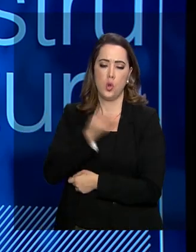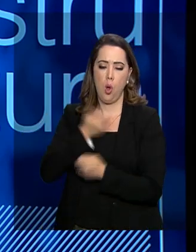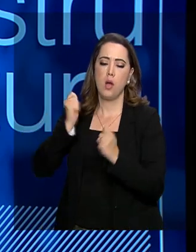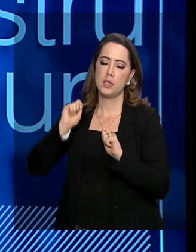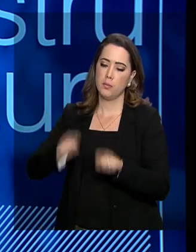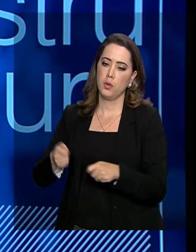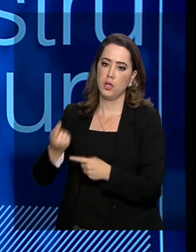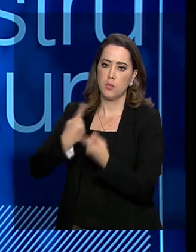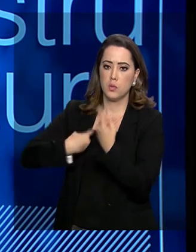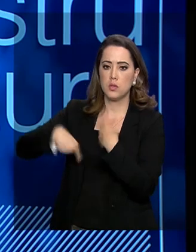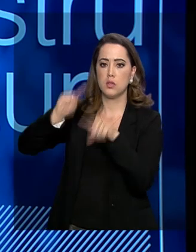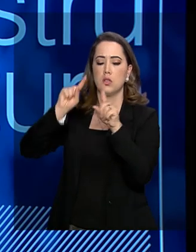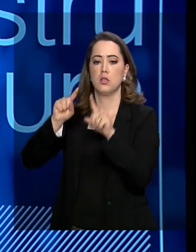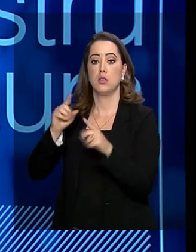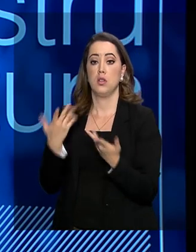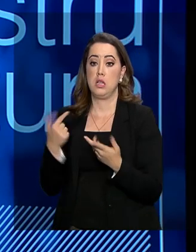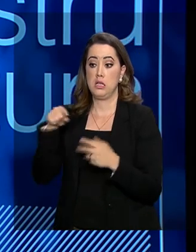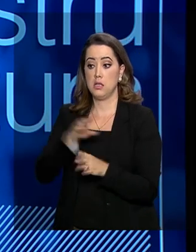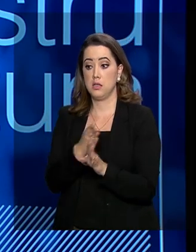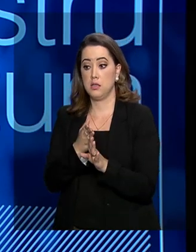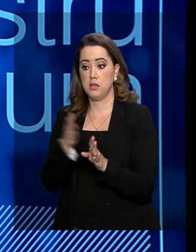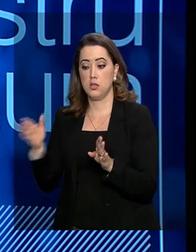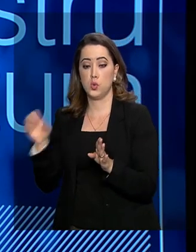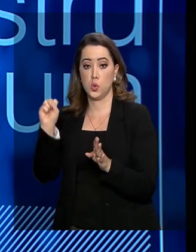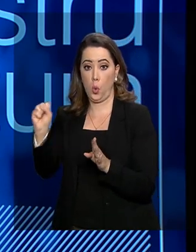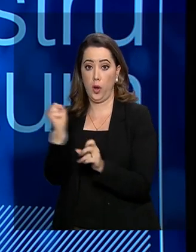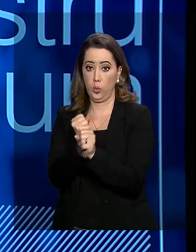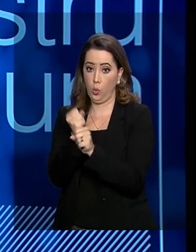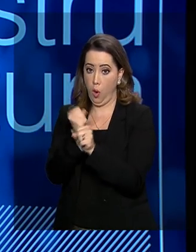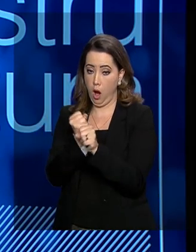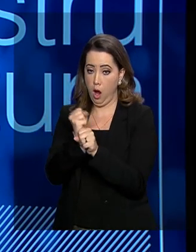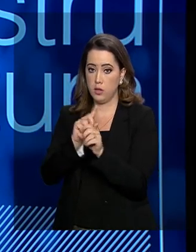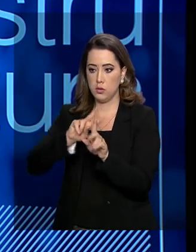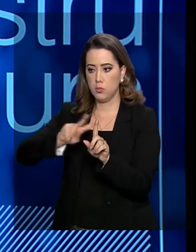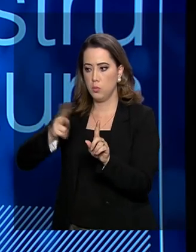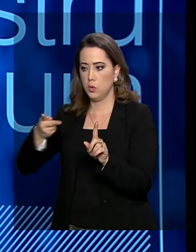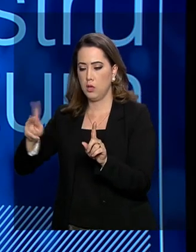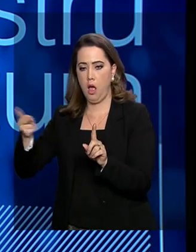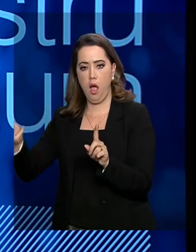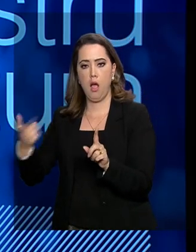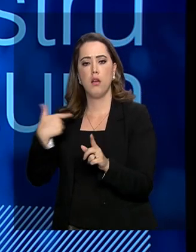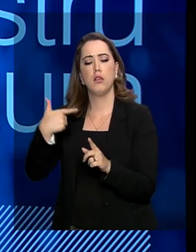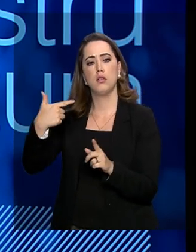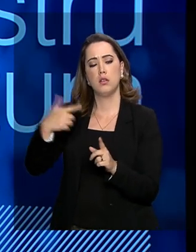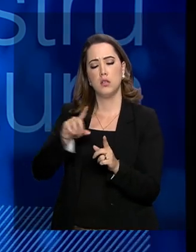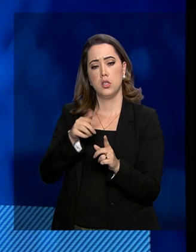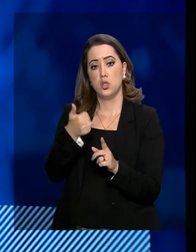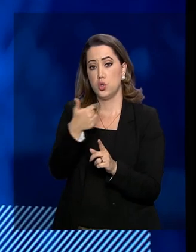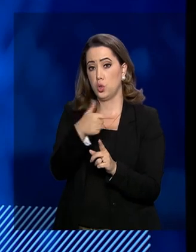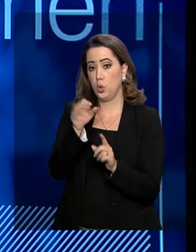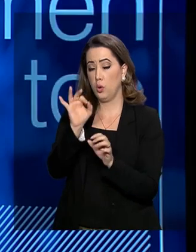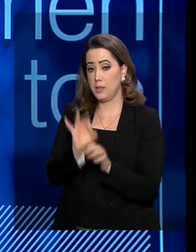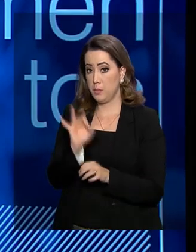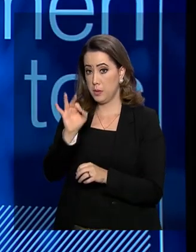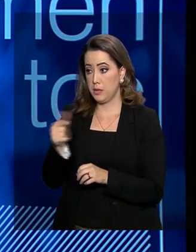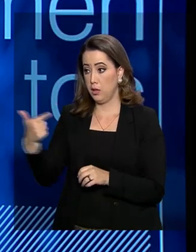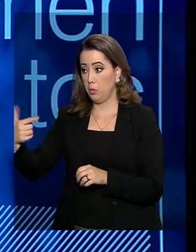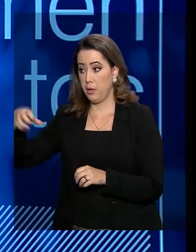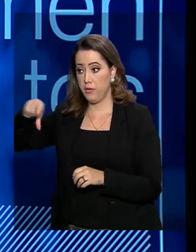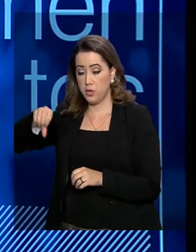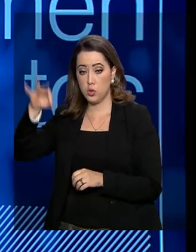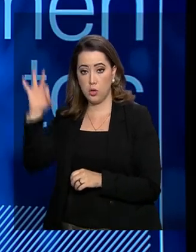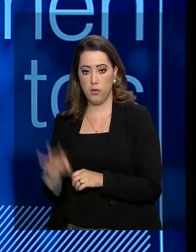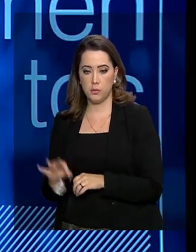oito anos, subir nossos 12% do uso da nossa matriz de transporte para 29% da nossa movimentação interna utilizando o setor ferroviário.